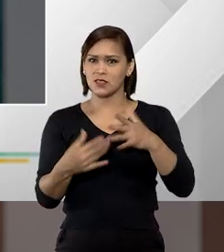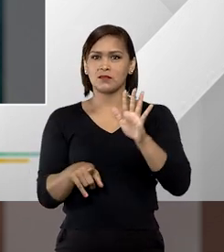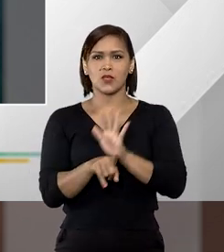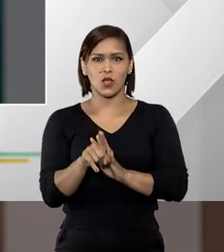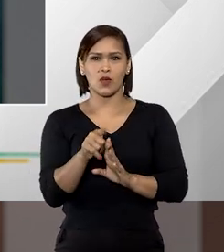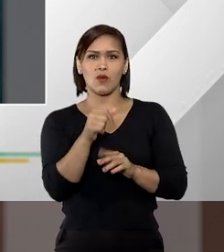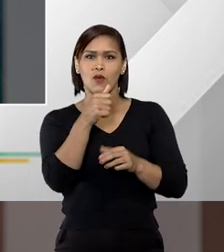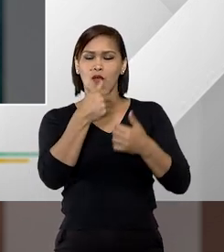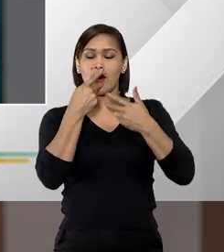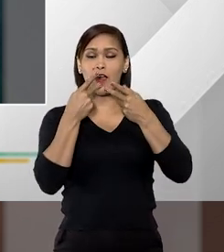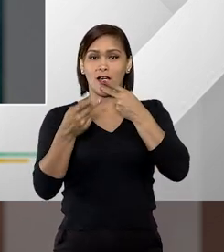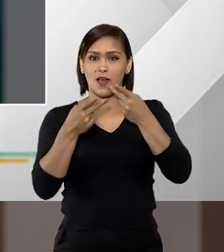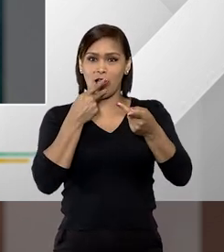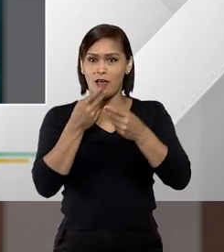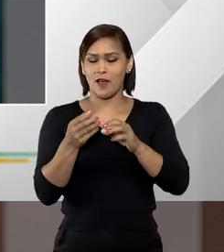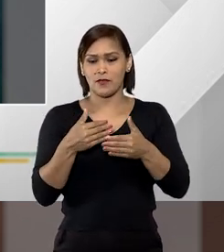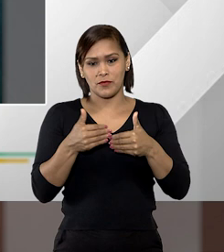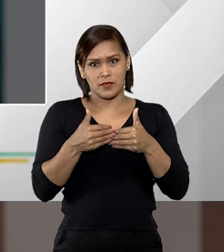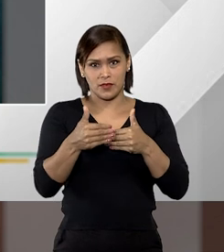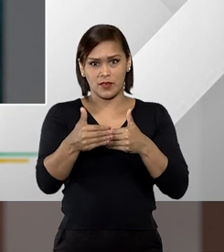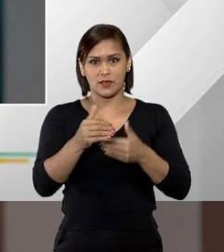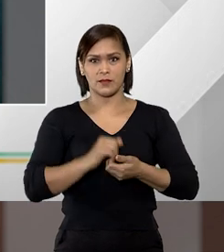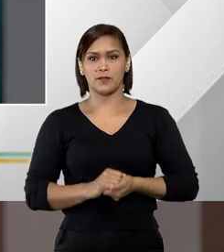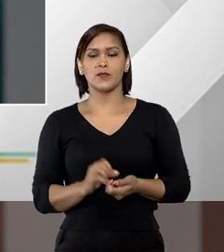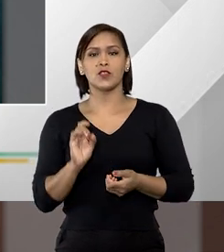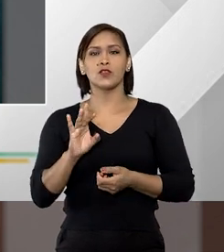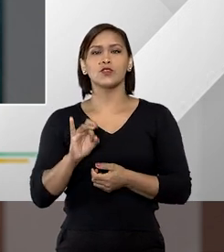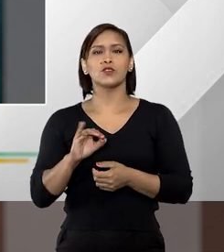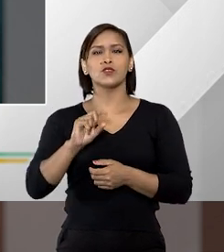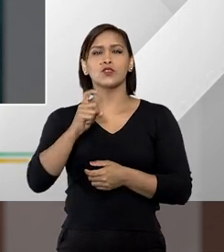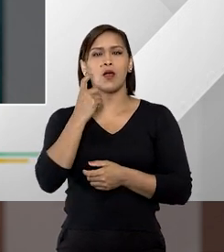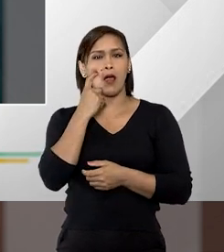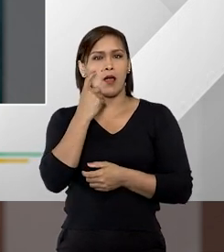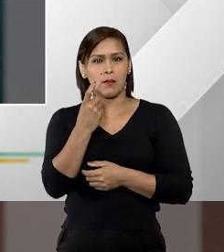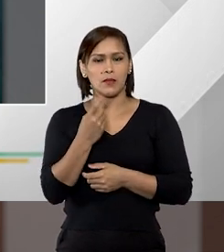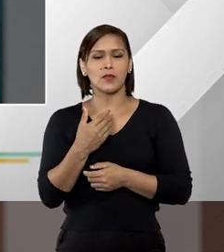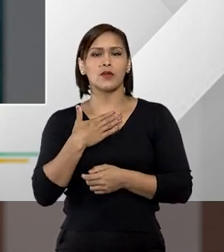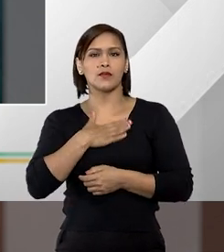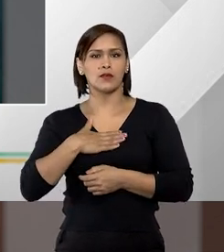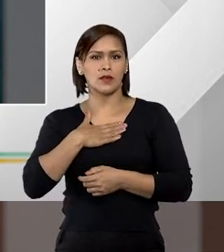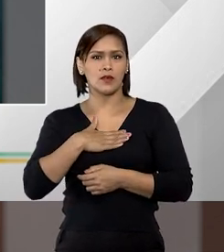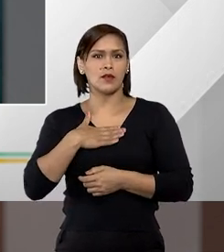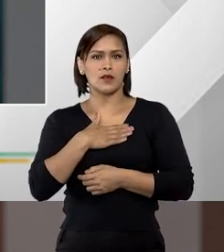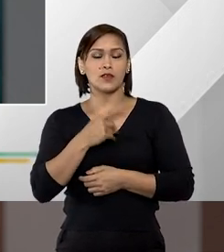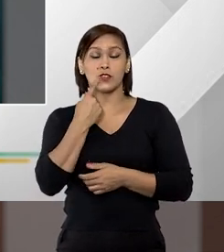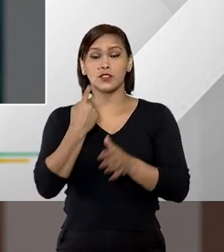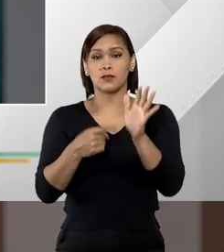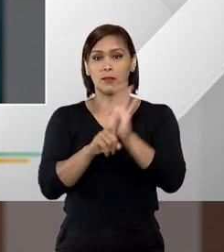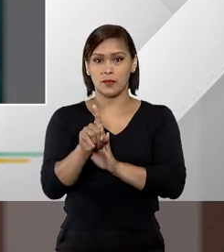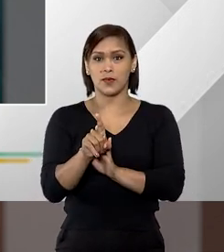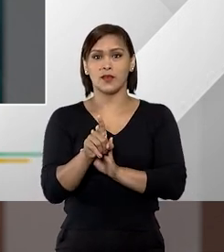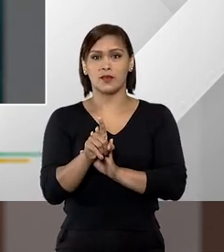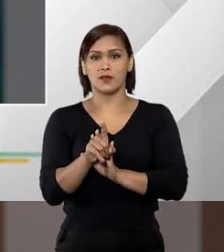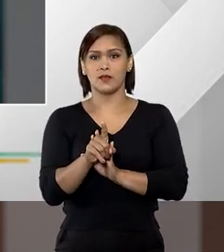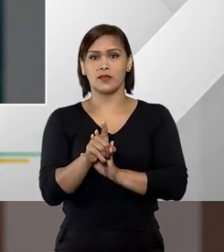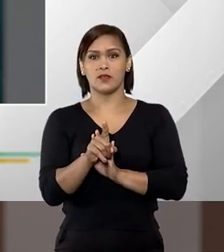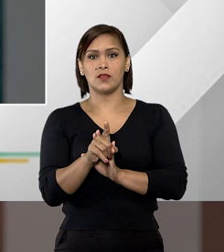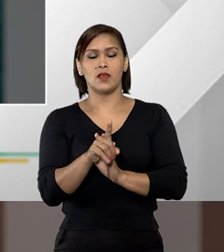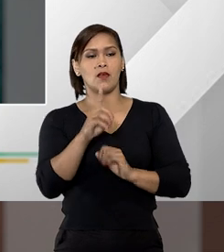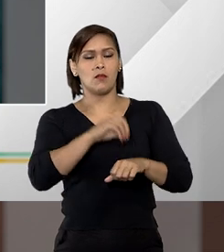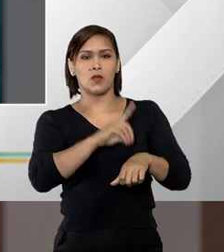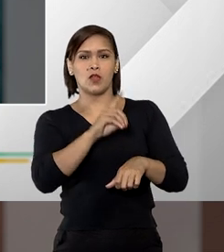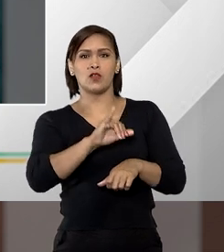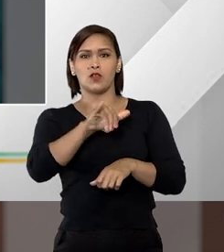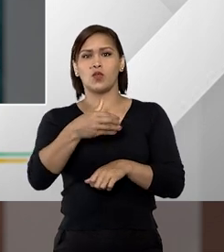durante a fala dela só aproveitando eu gostaria de perguntar para o